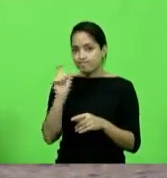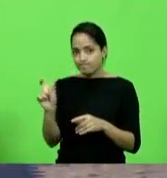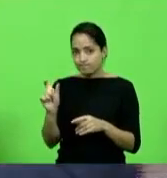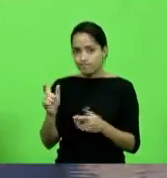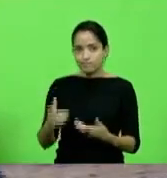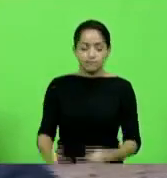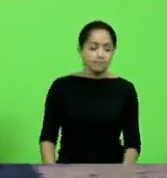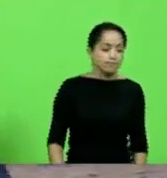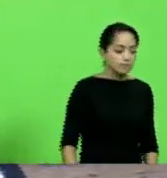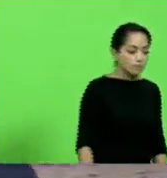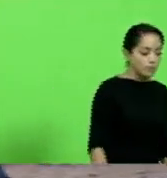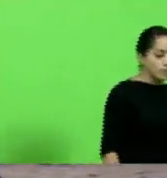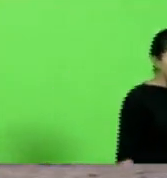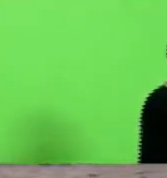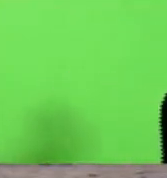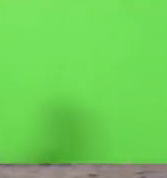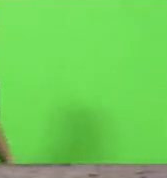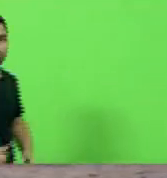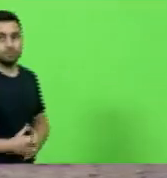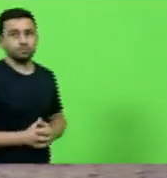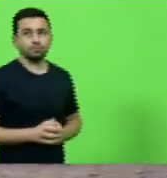coisas. Não pode chamar de energúmen.